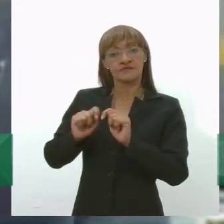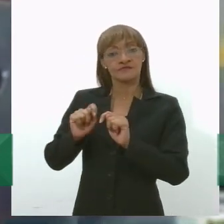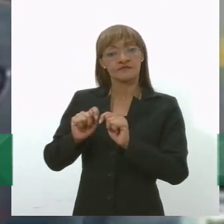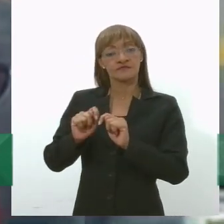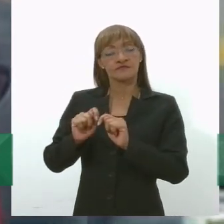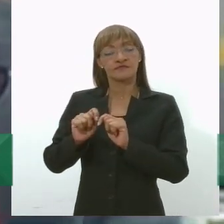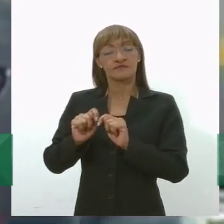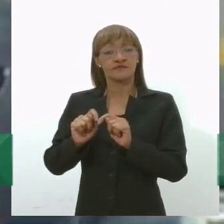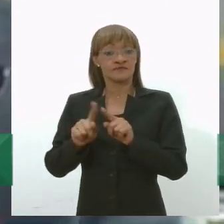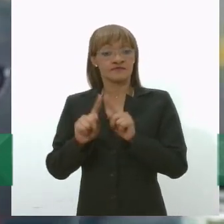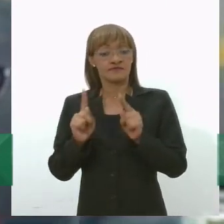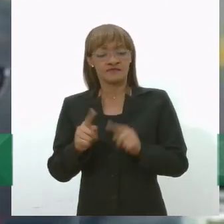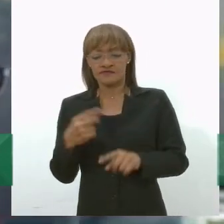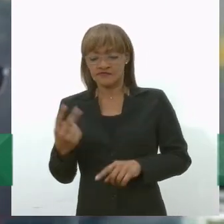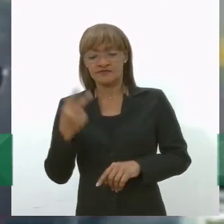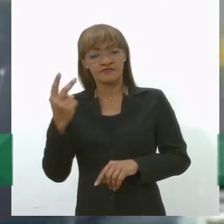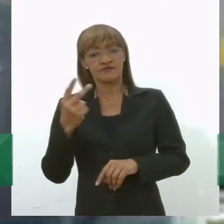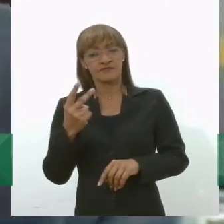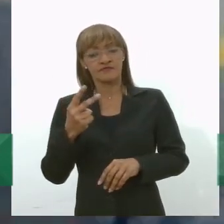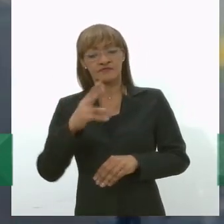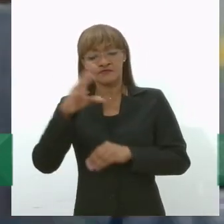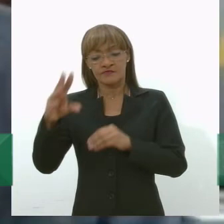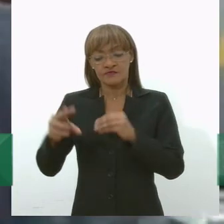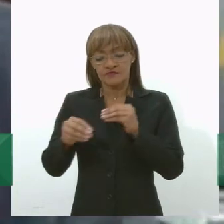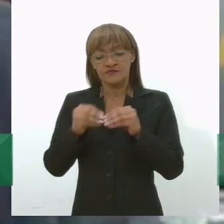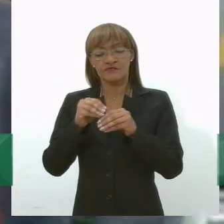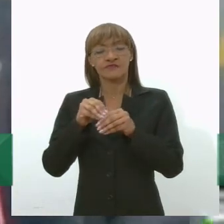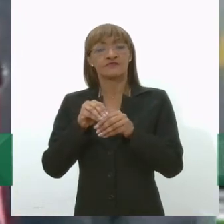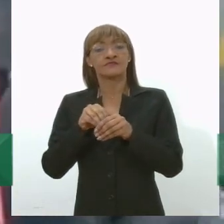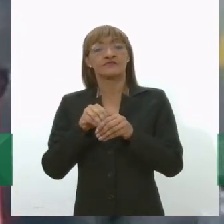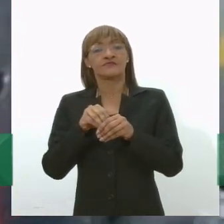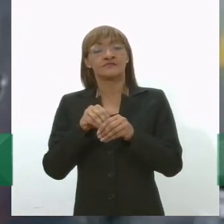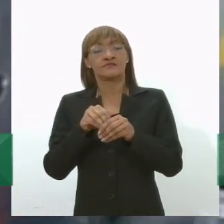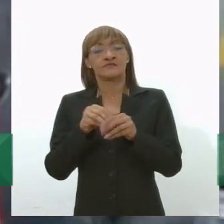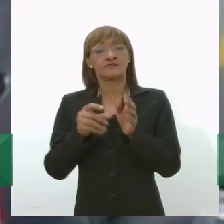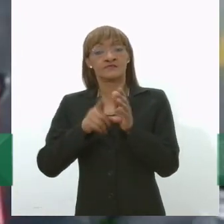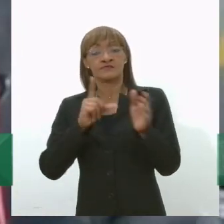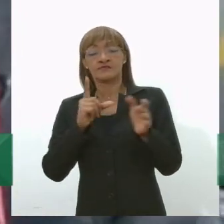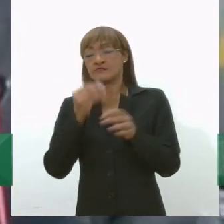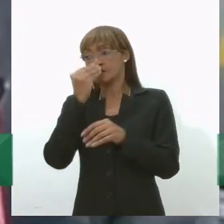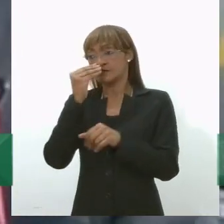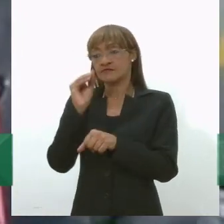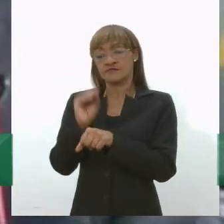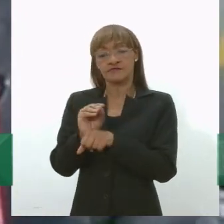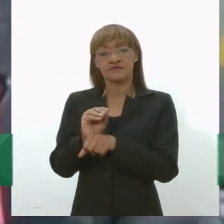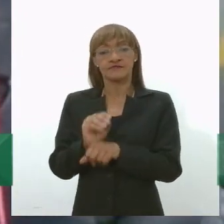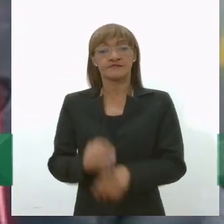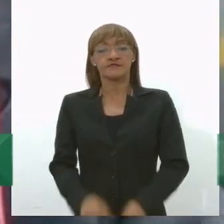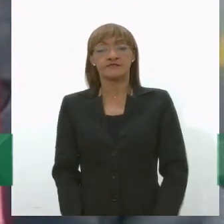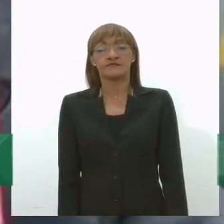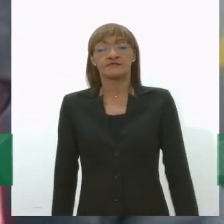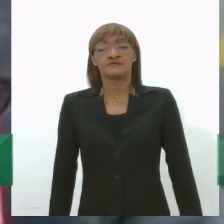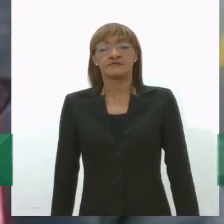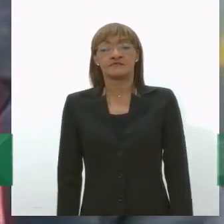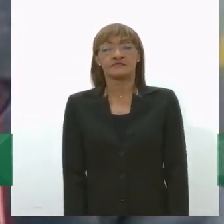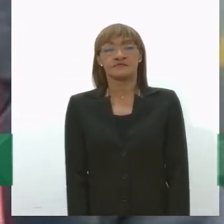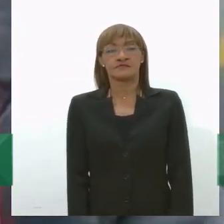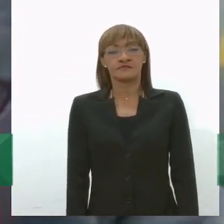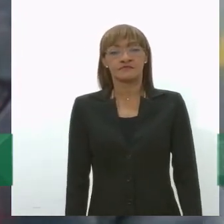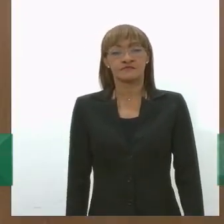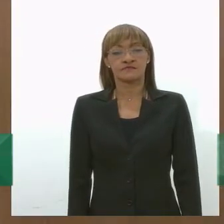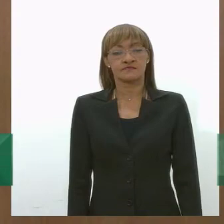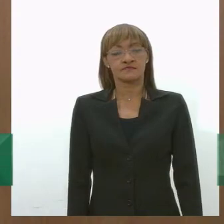valor a coisas que nós estávamos desprezando como os resíduos Isabela